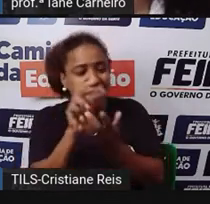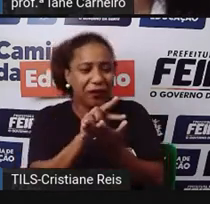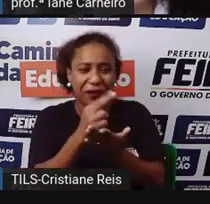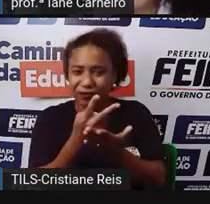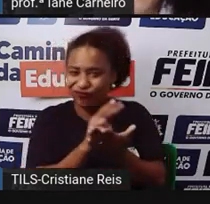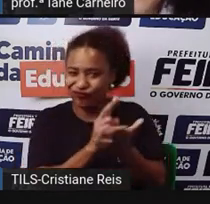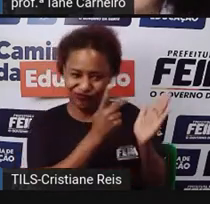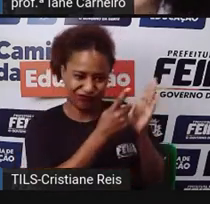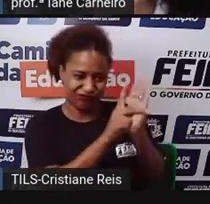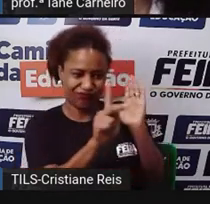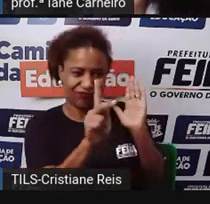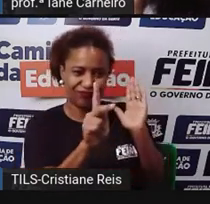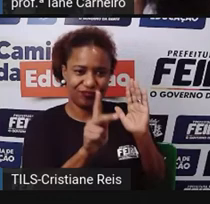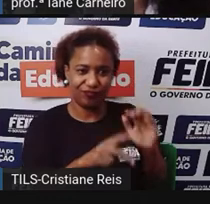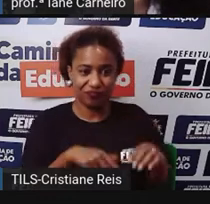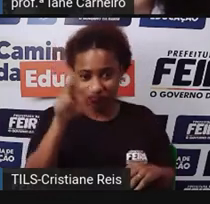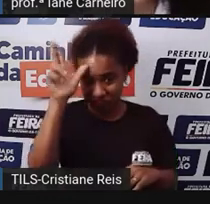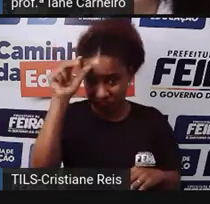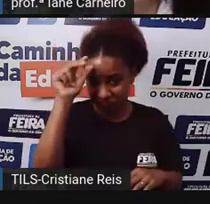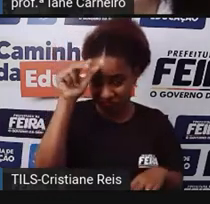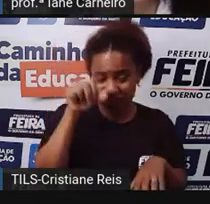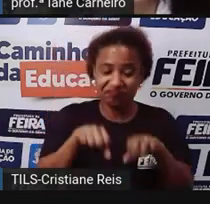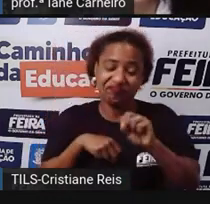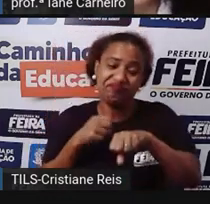E o cavalo foi embora.